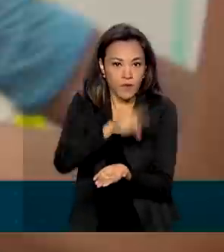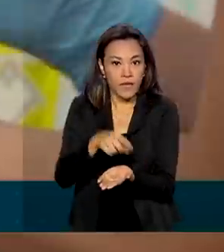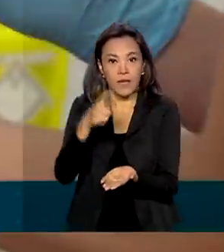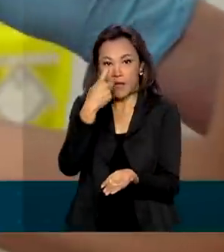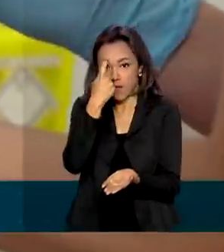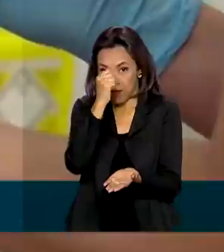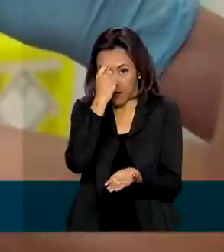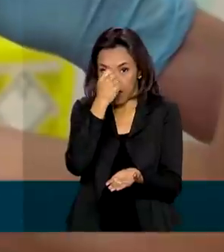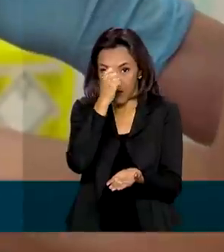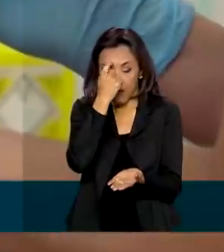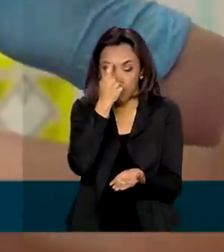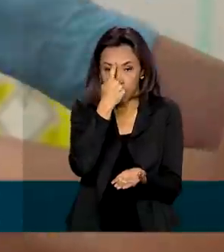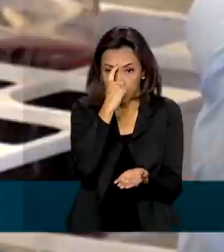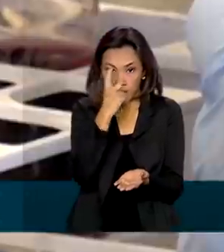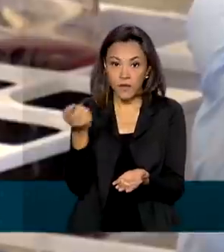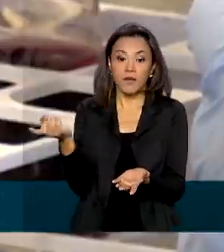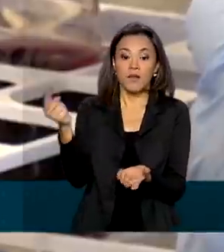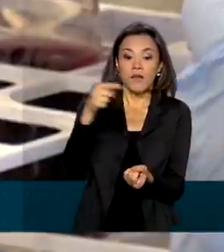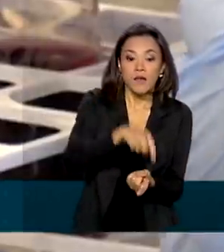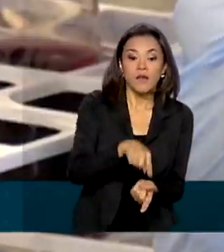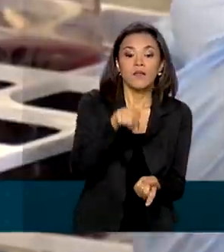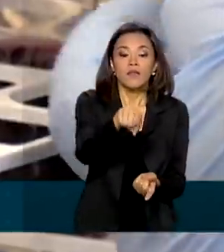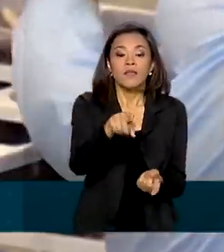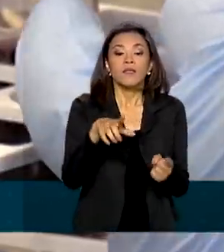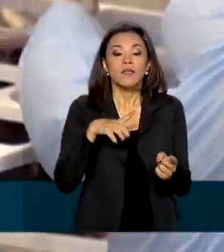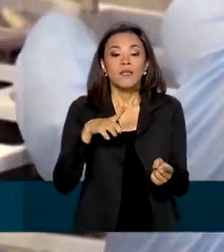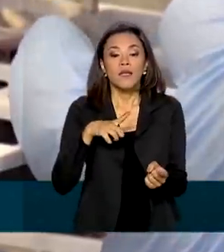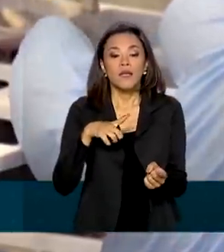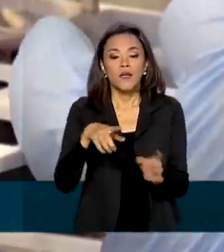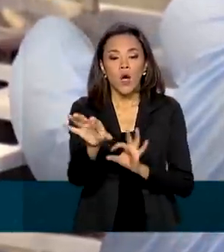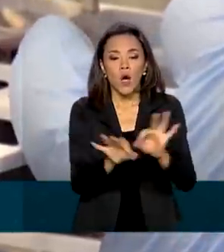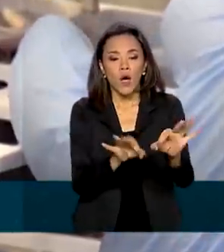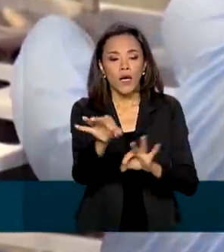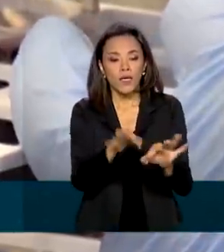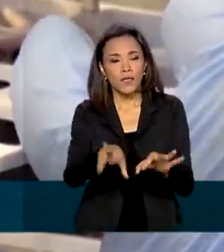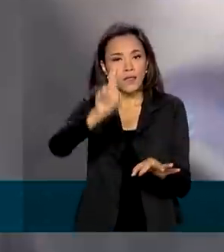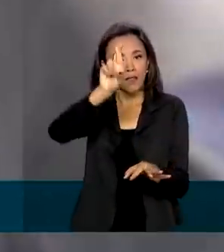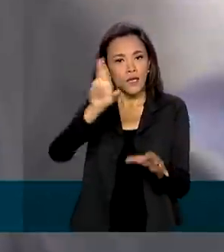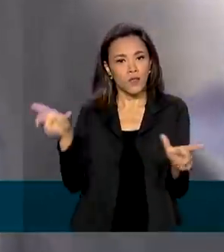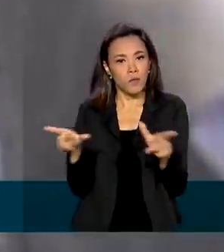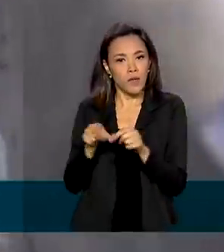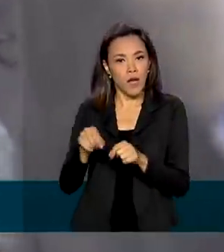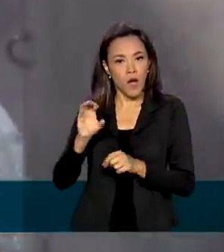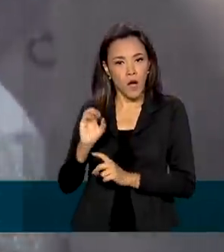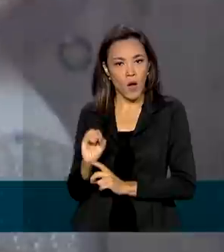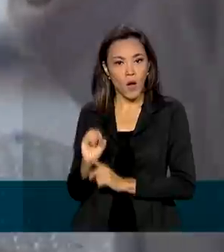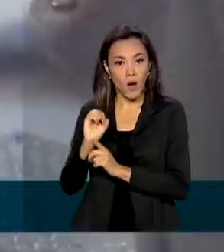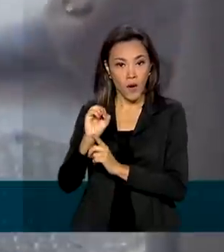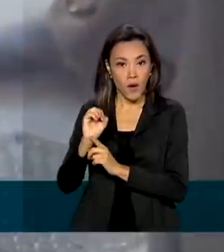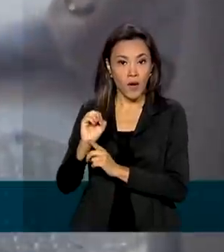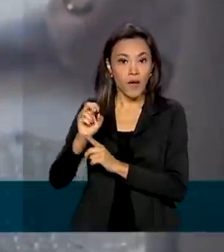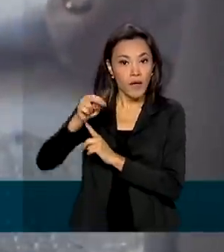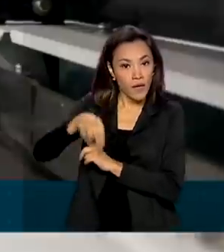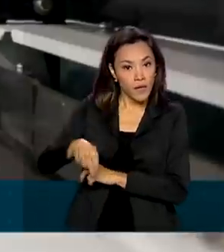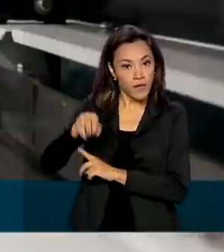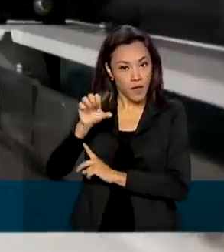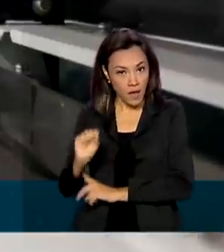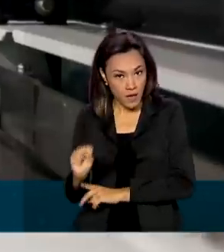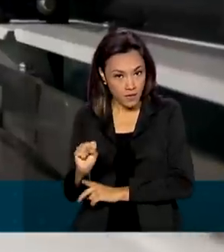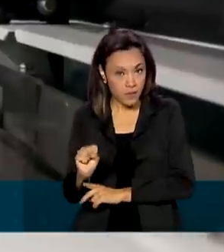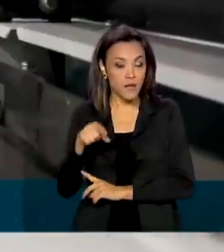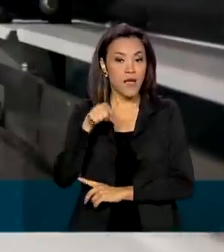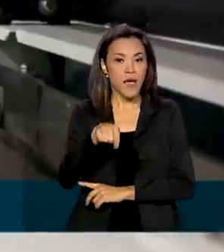participa do consórcio COVAX Facility, que é organizado pela OMS. As vacinas importadas,